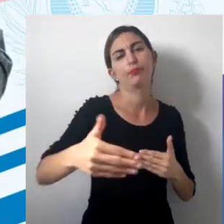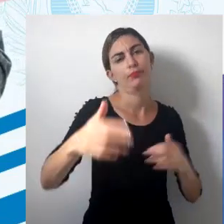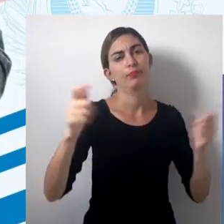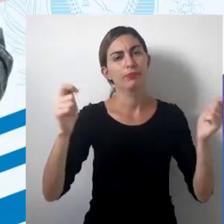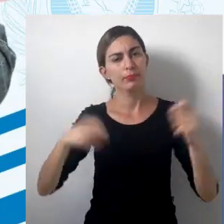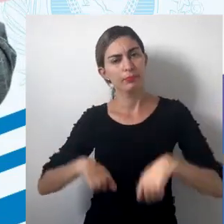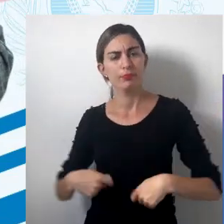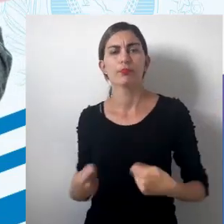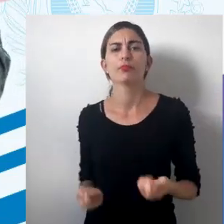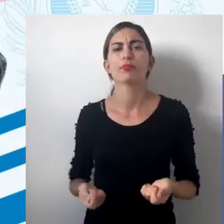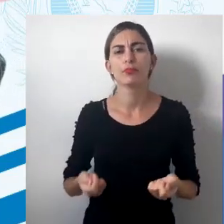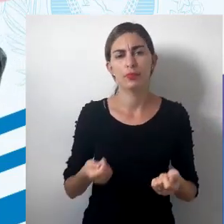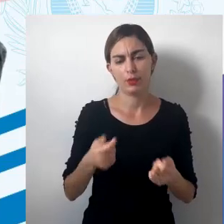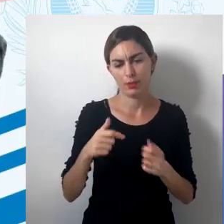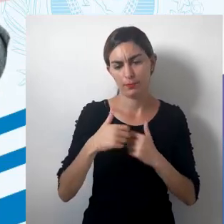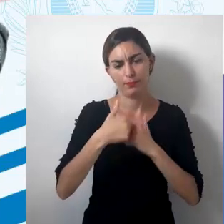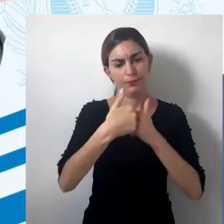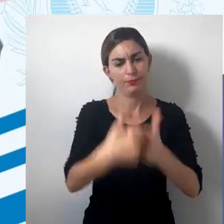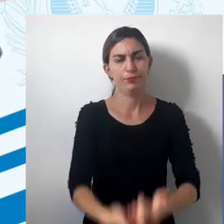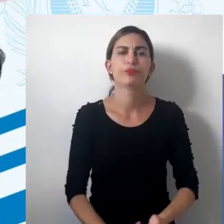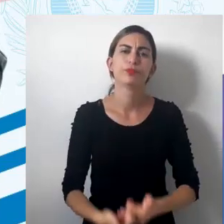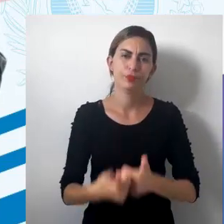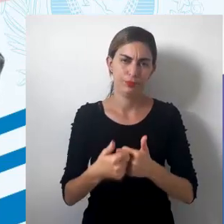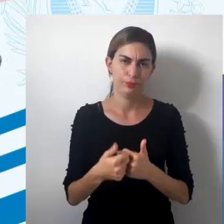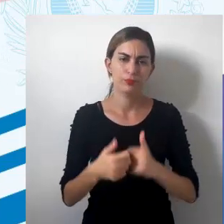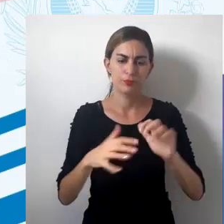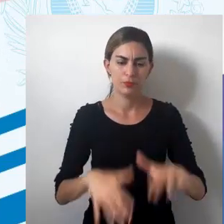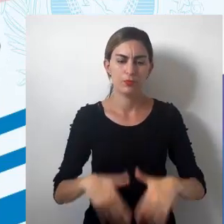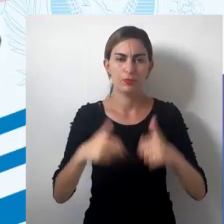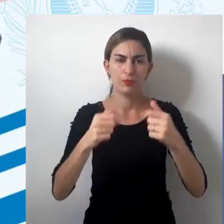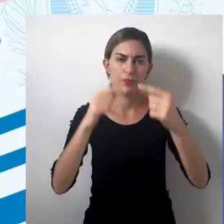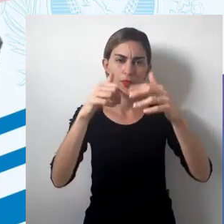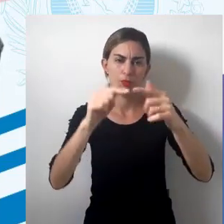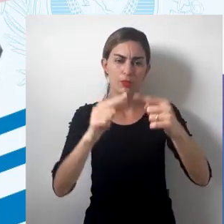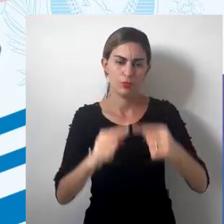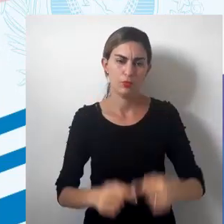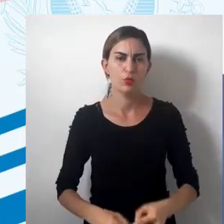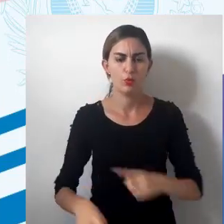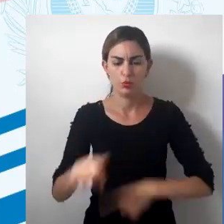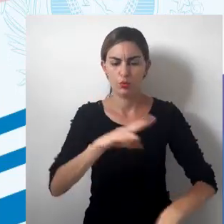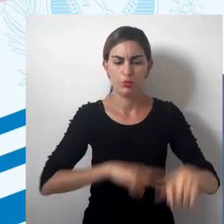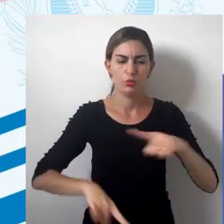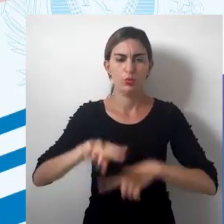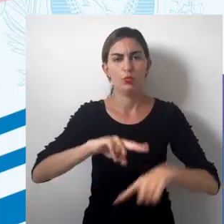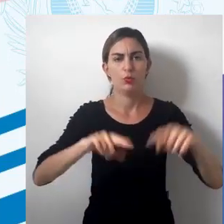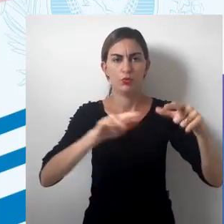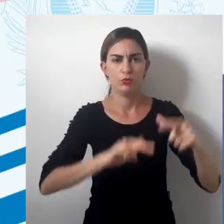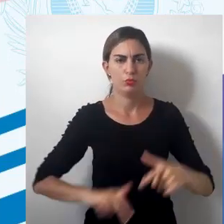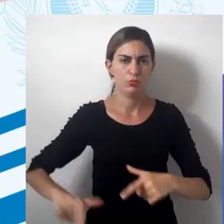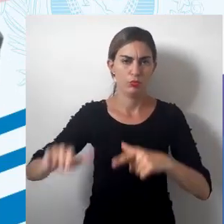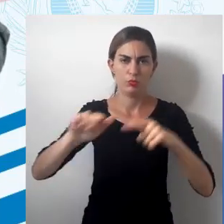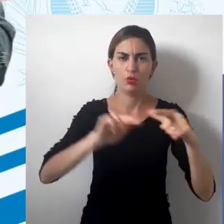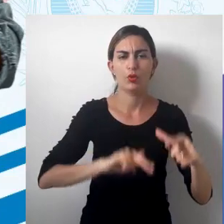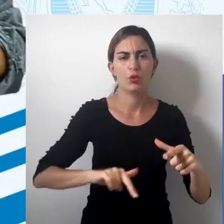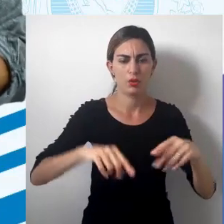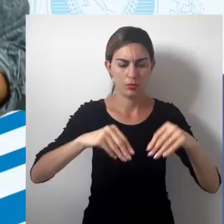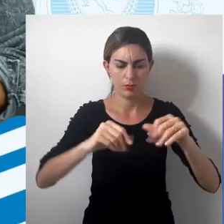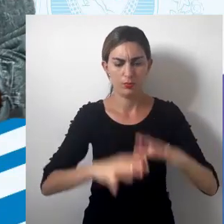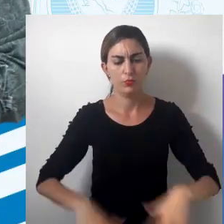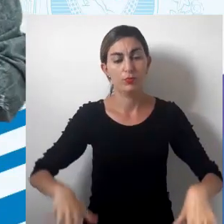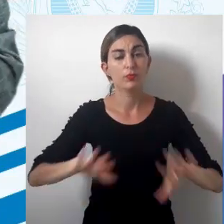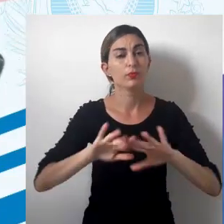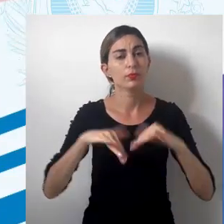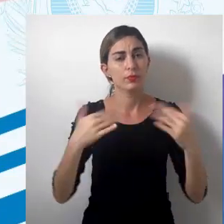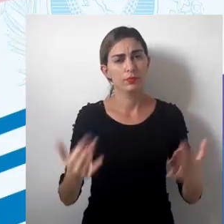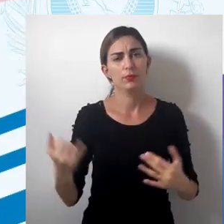poderia condicionar de forma mais apropriada o domínio daquele espaço, o domínio daquele território.